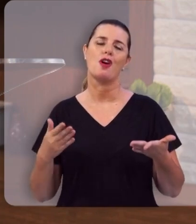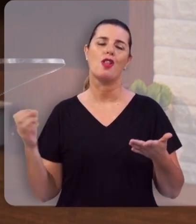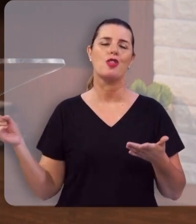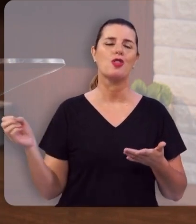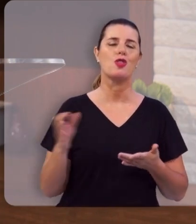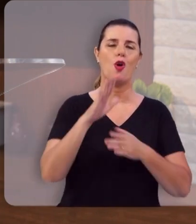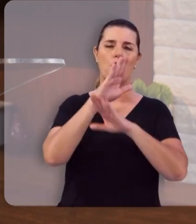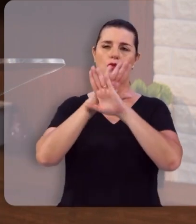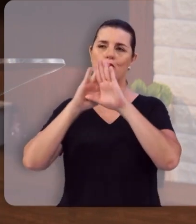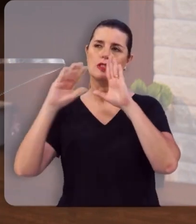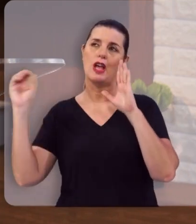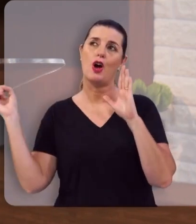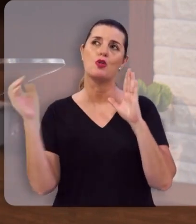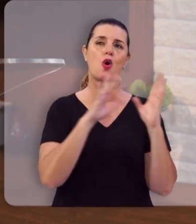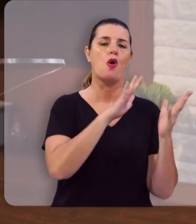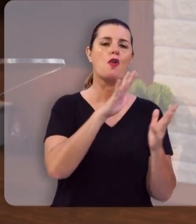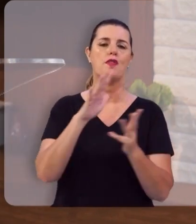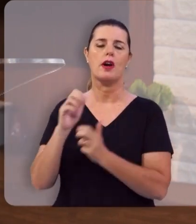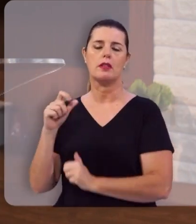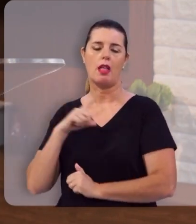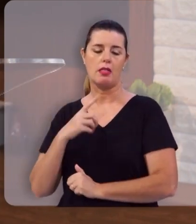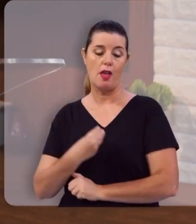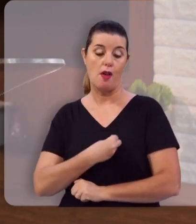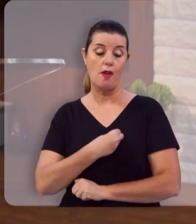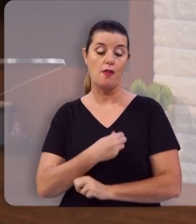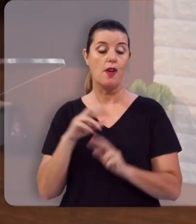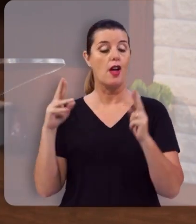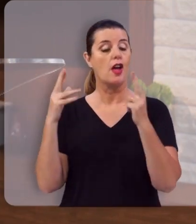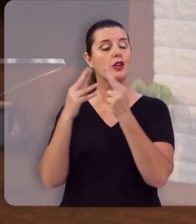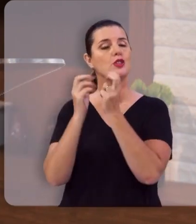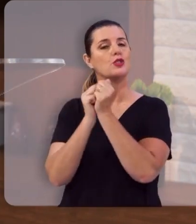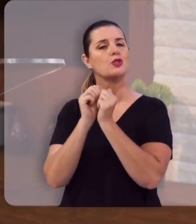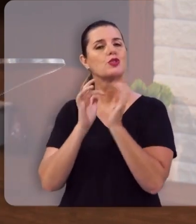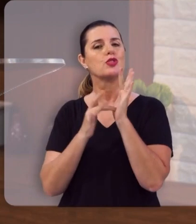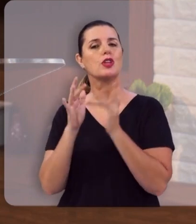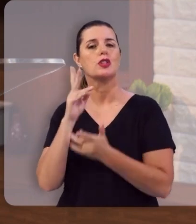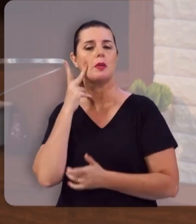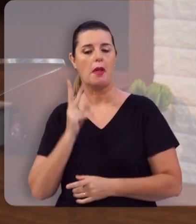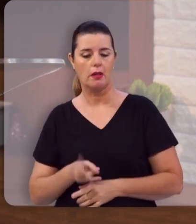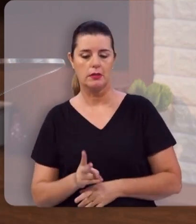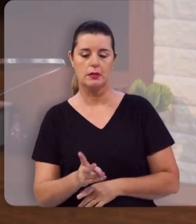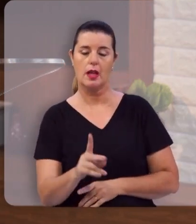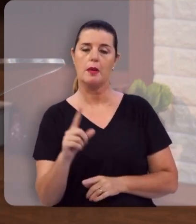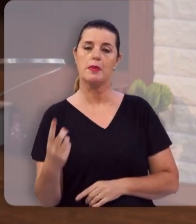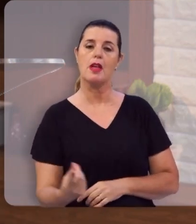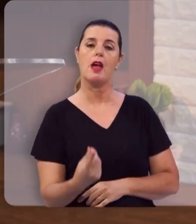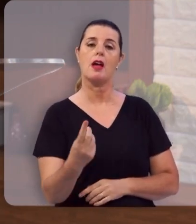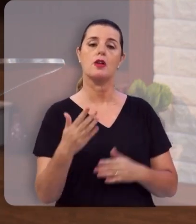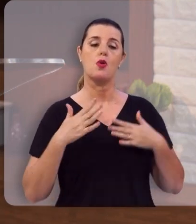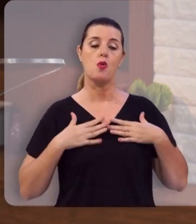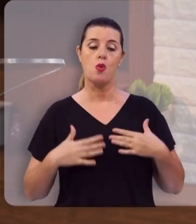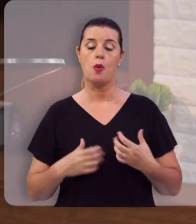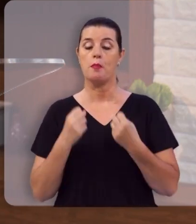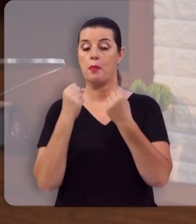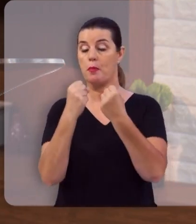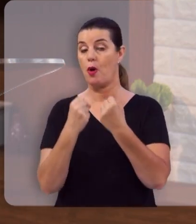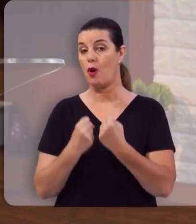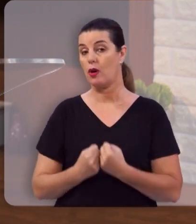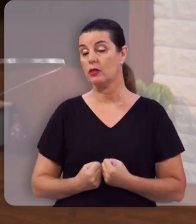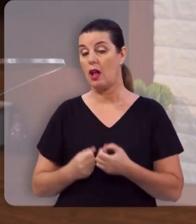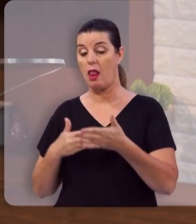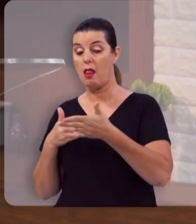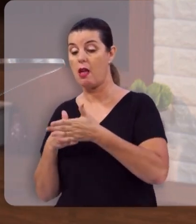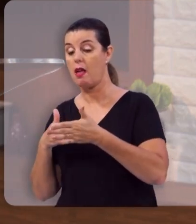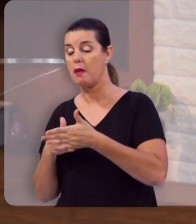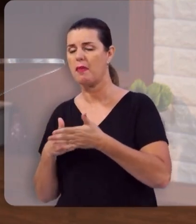céus e a nova terra para habitarmos e reinaremos com Cristo para sempre e sempre. Um corpo poderoso, sem as